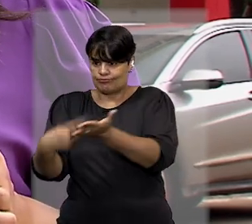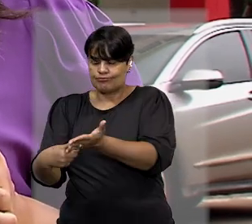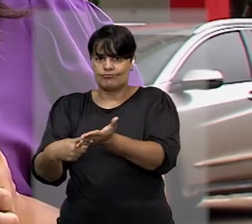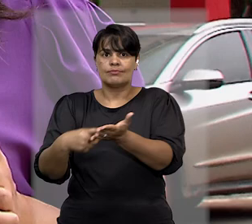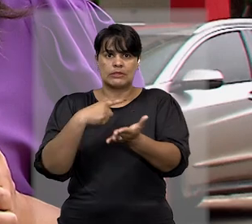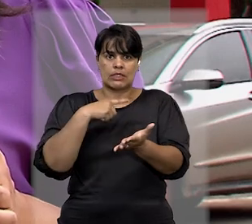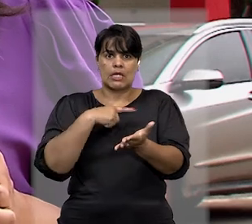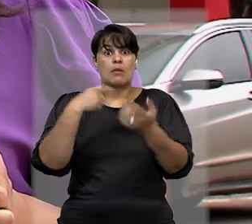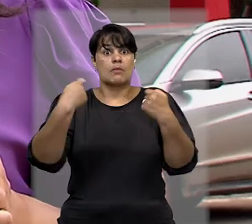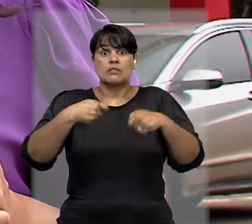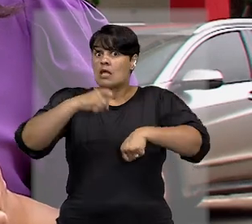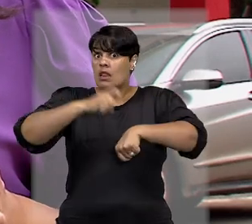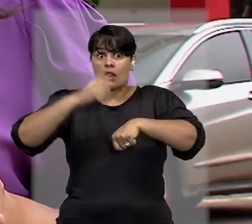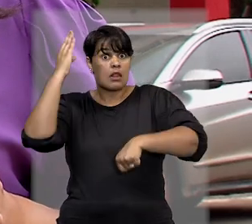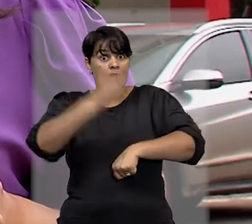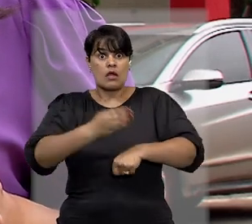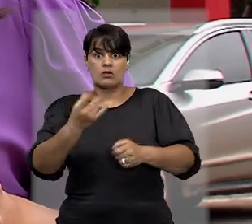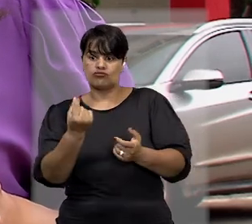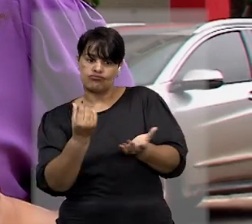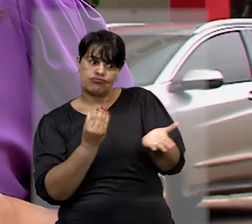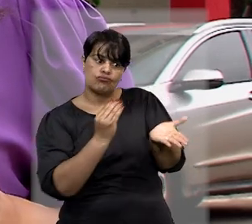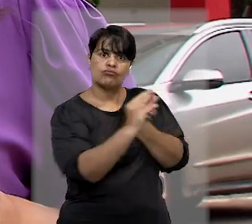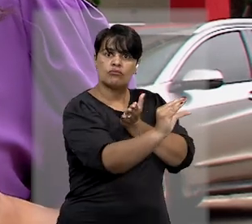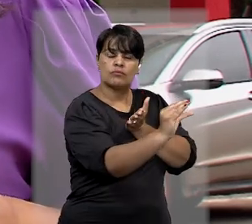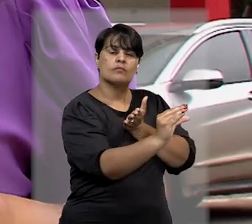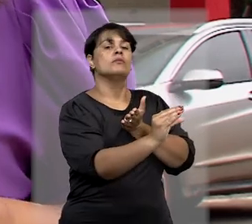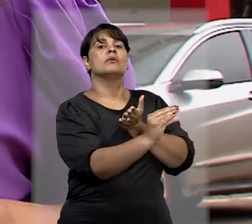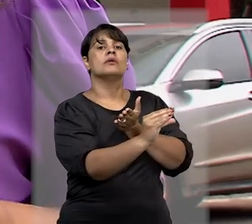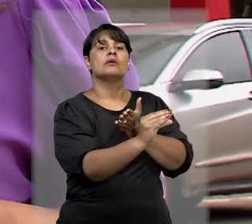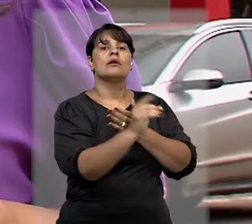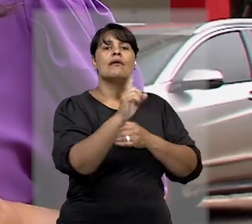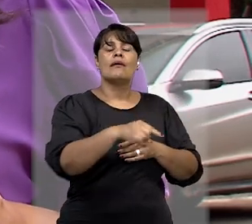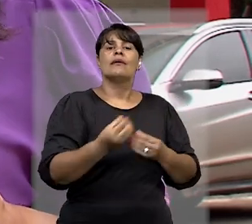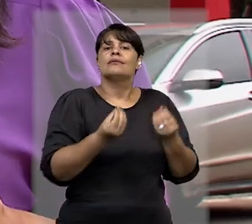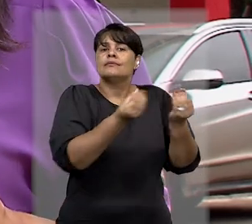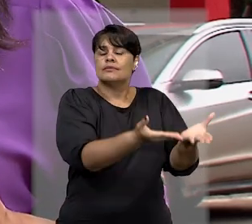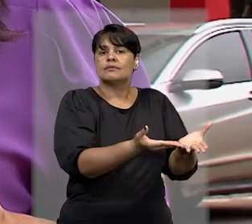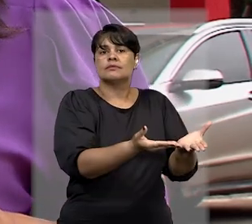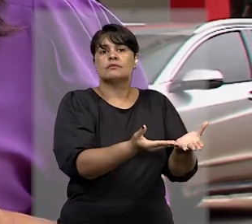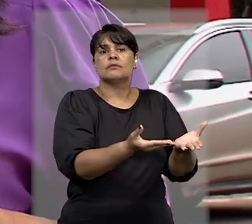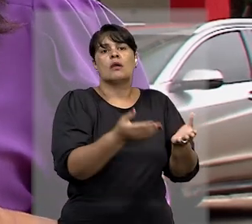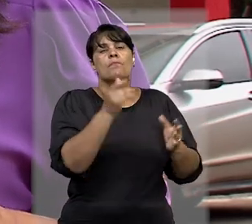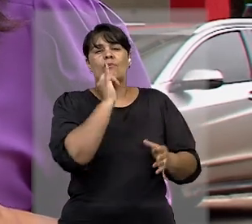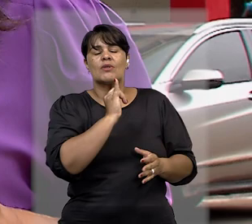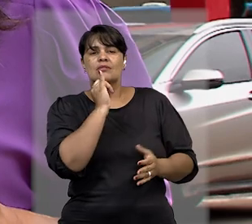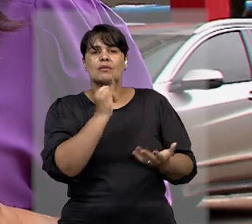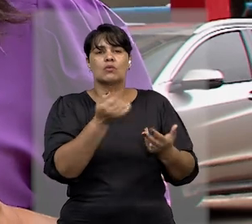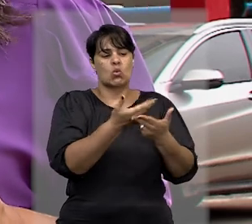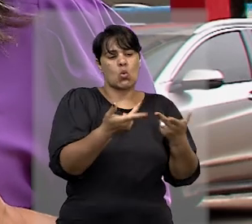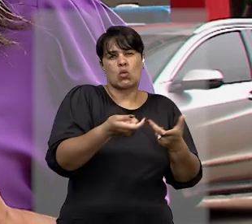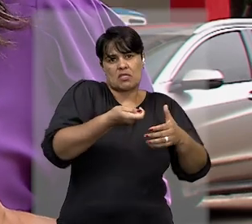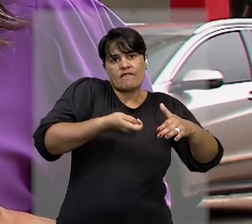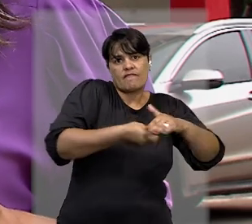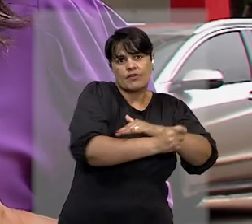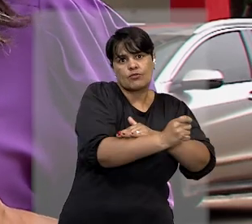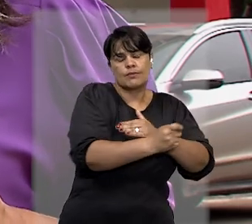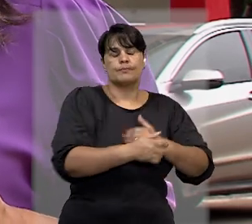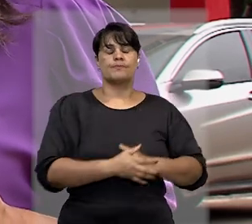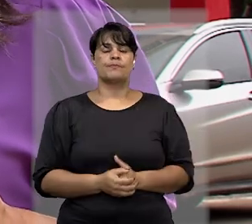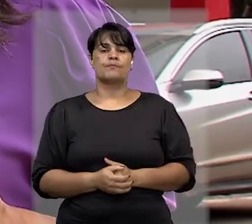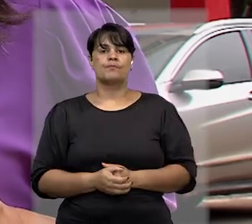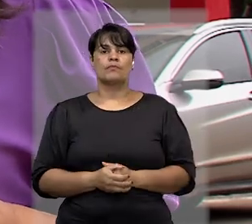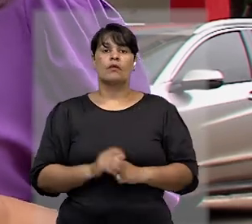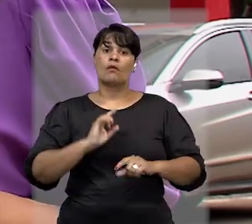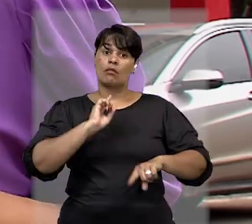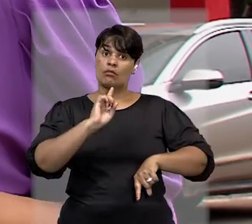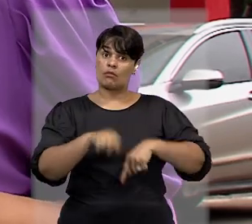automaticamente compensados com os valores devidos pela instituição avarejista, como operações de investimento. Após a comunicação do